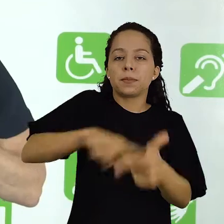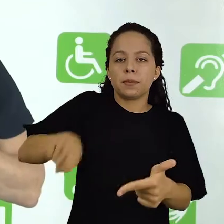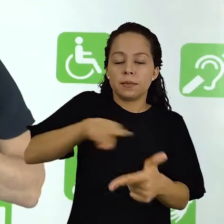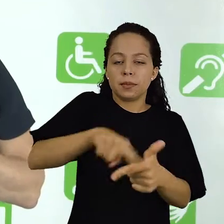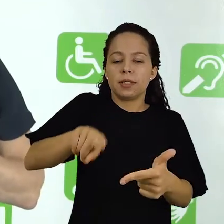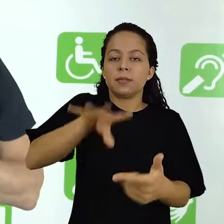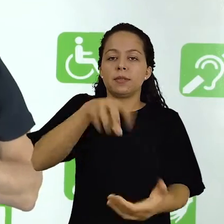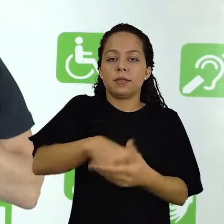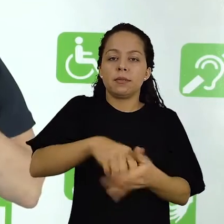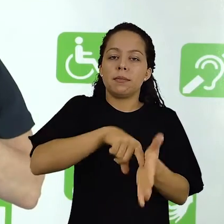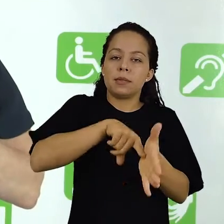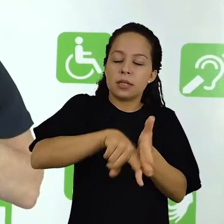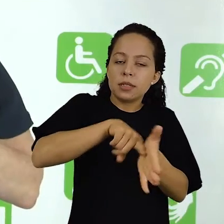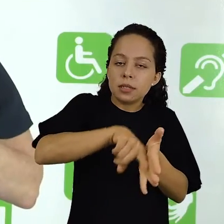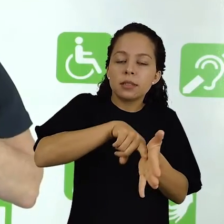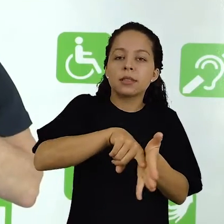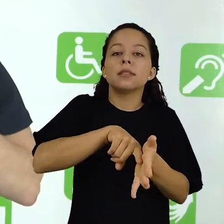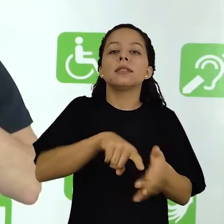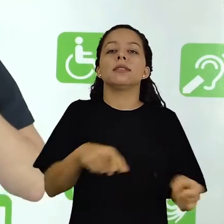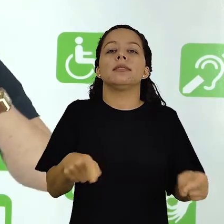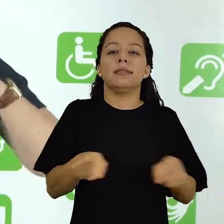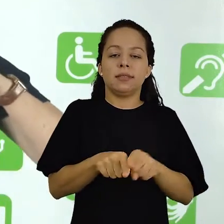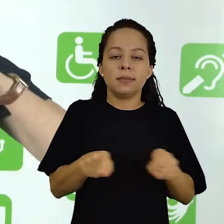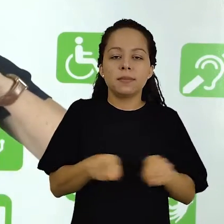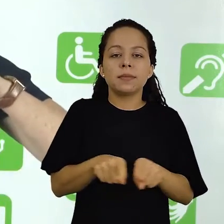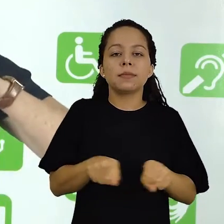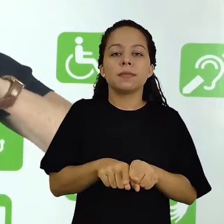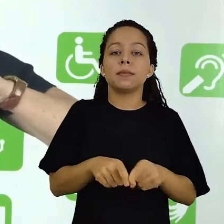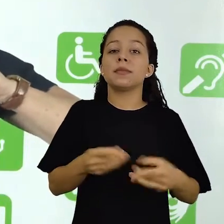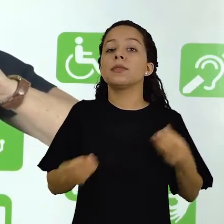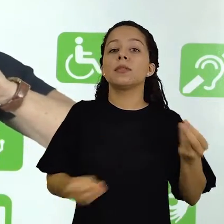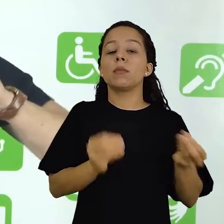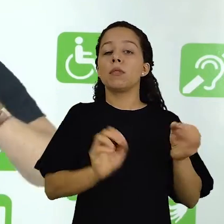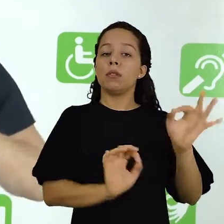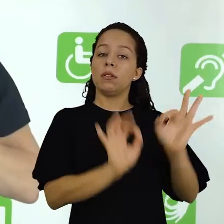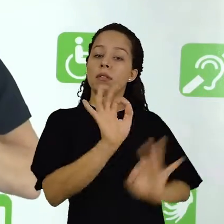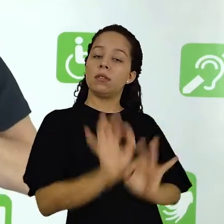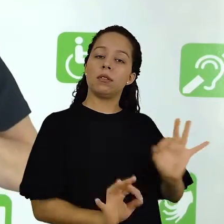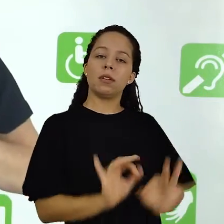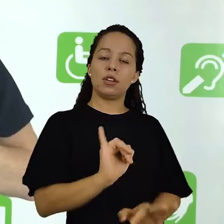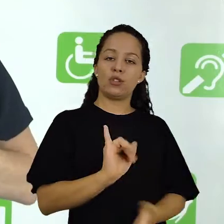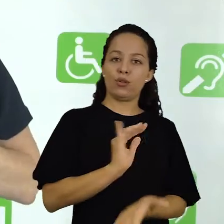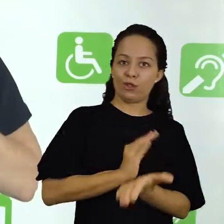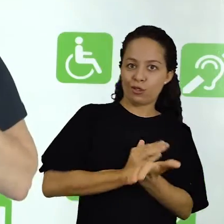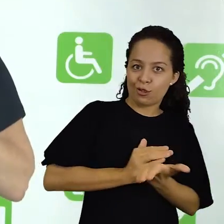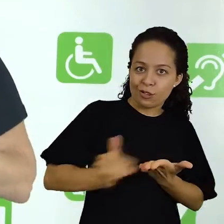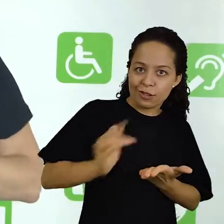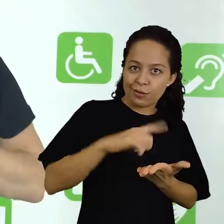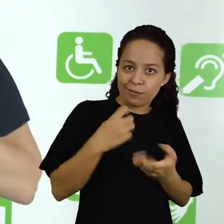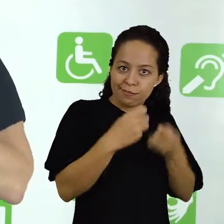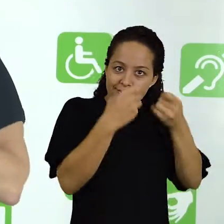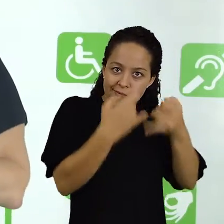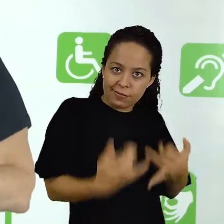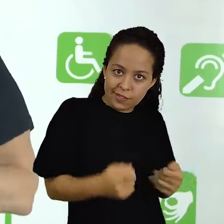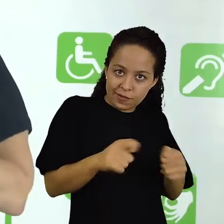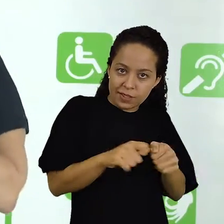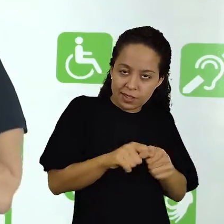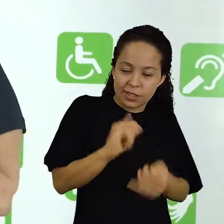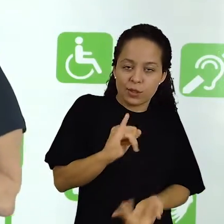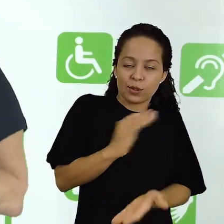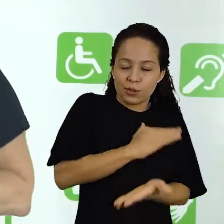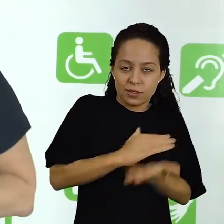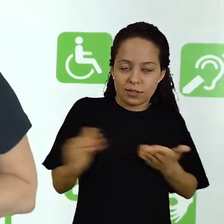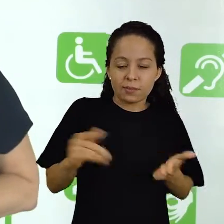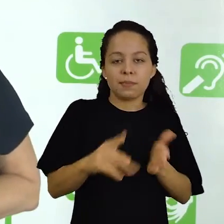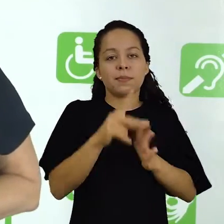relacionados à pesquisa e depois a construção dessa introdução desse